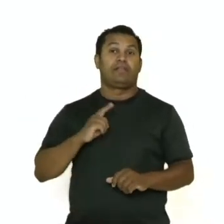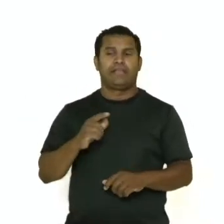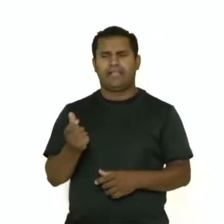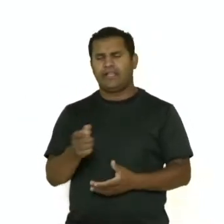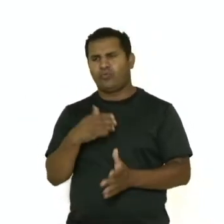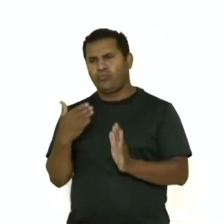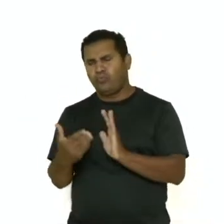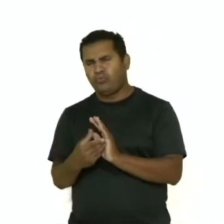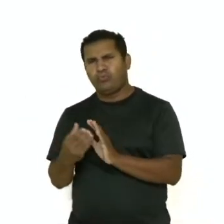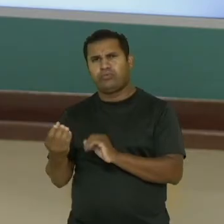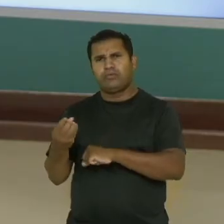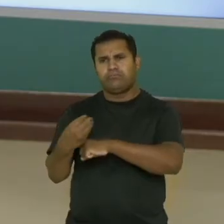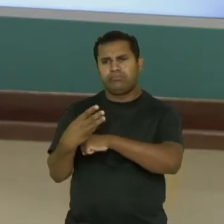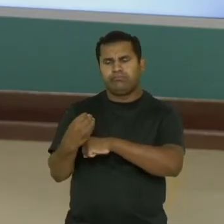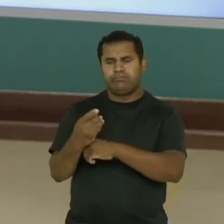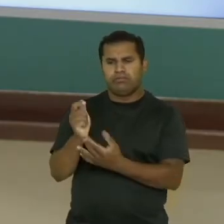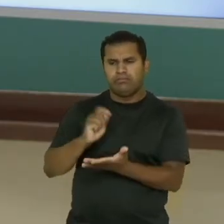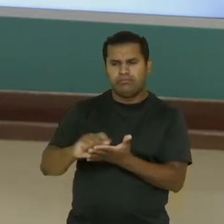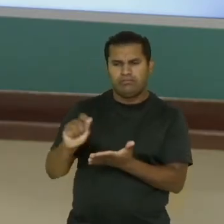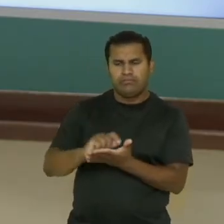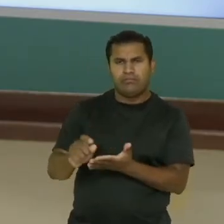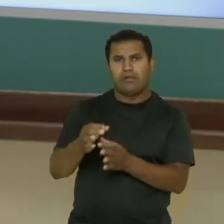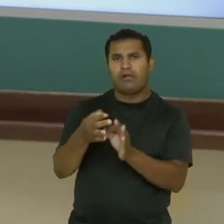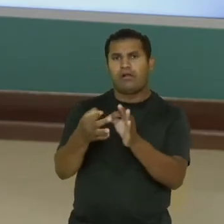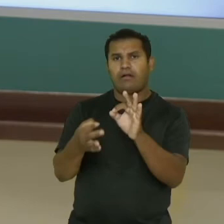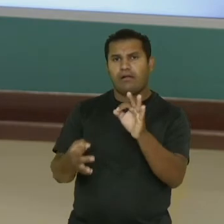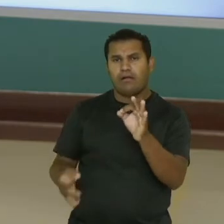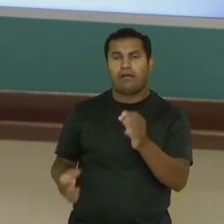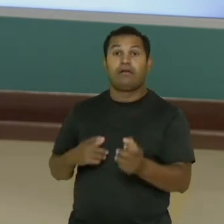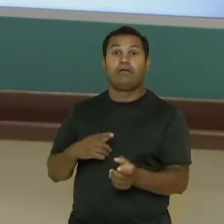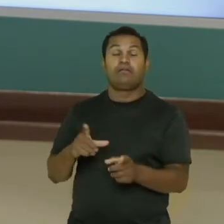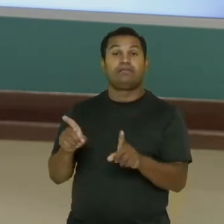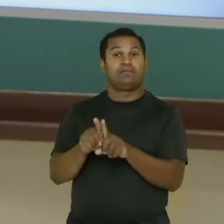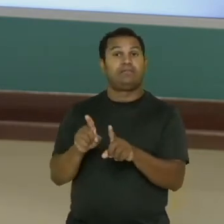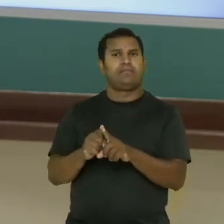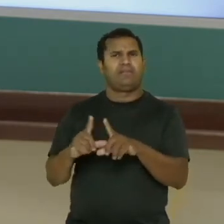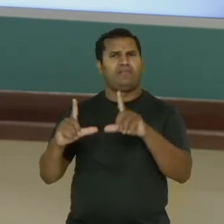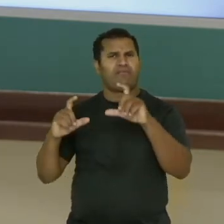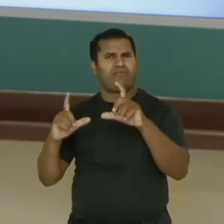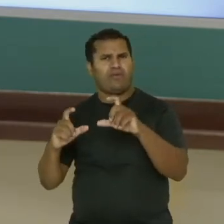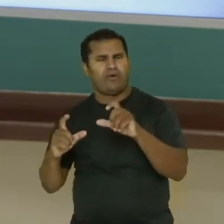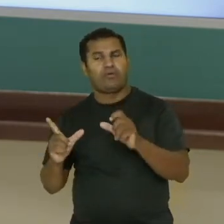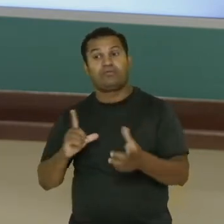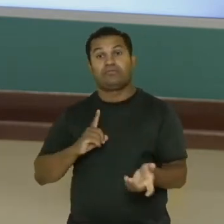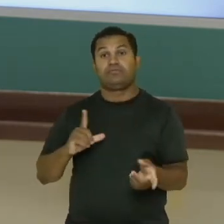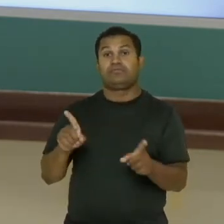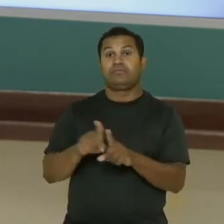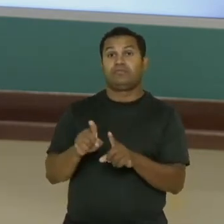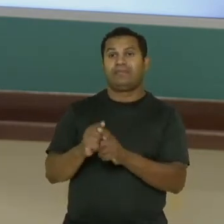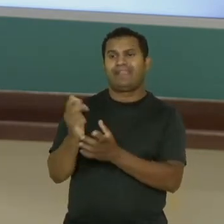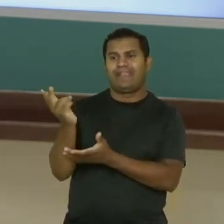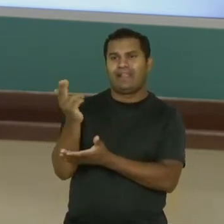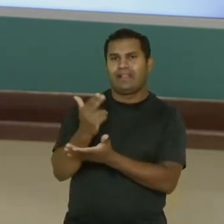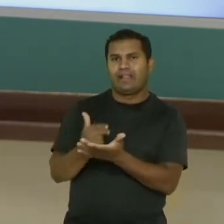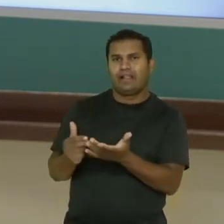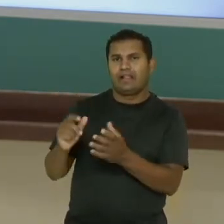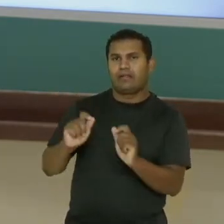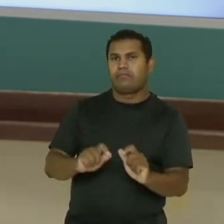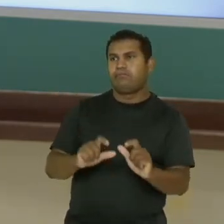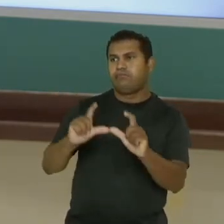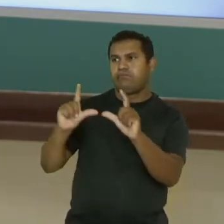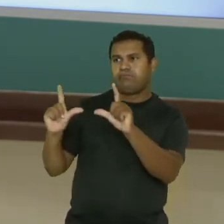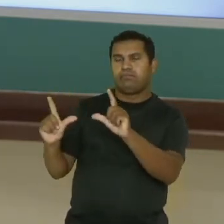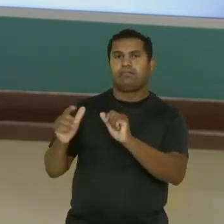detalhada dos fatos, por exemplo. Então a reportagem vai ter mais foto, vai ter gráfico, vai ter um completo